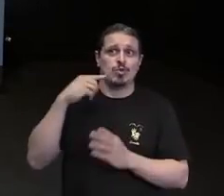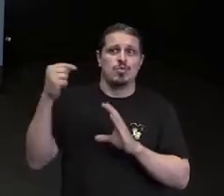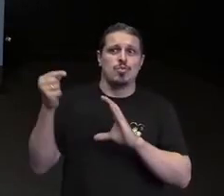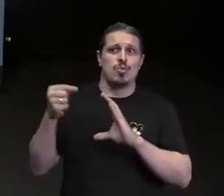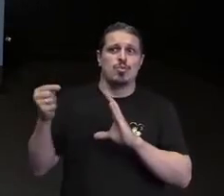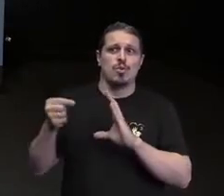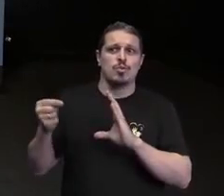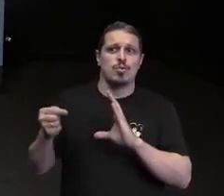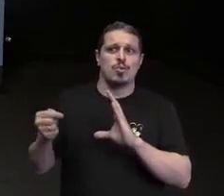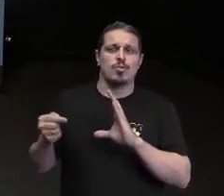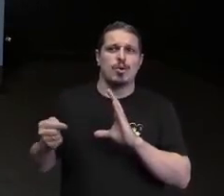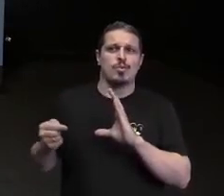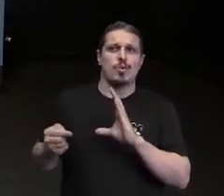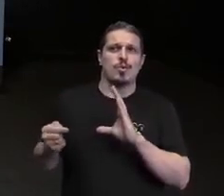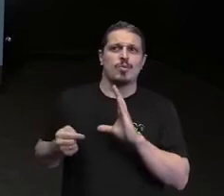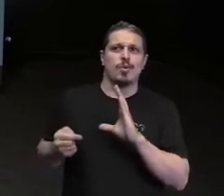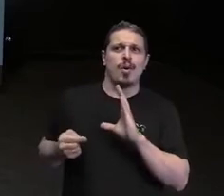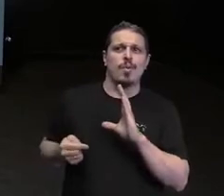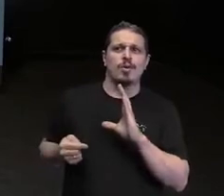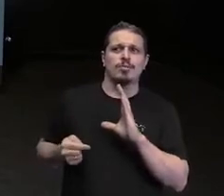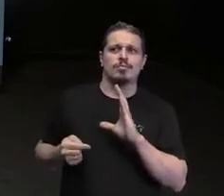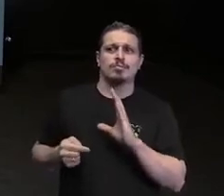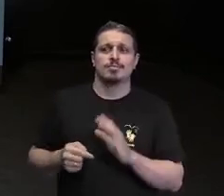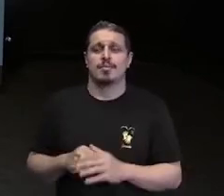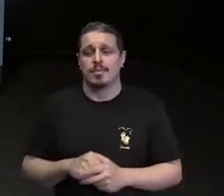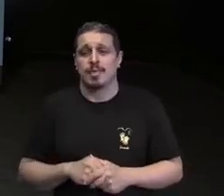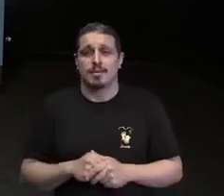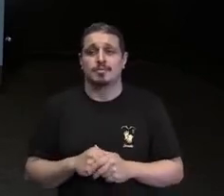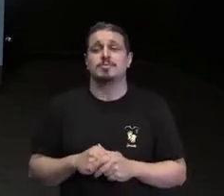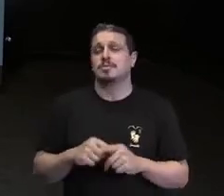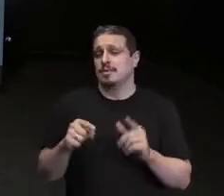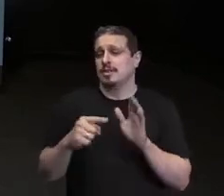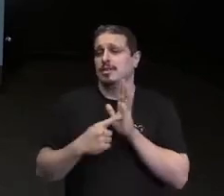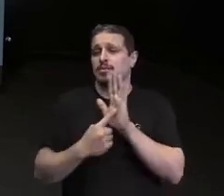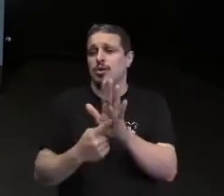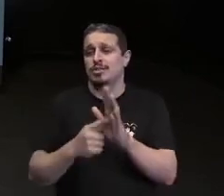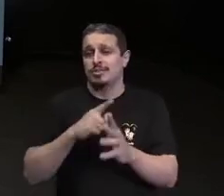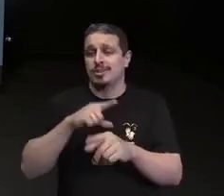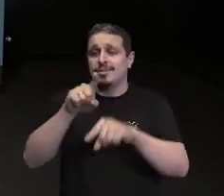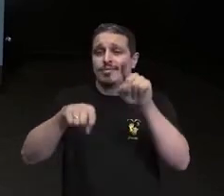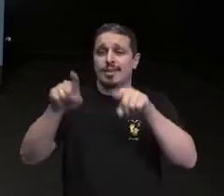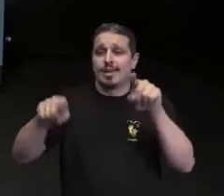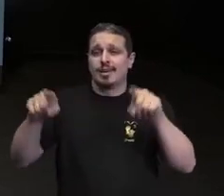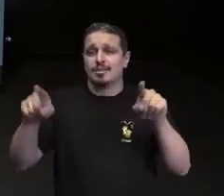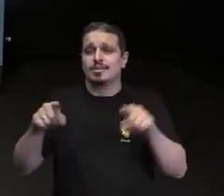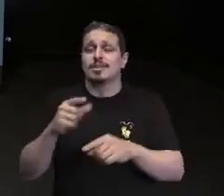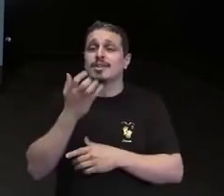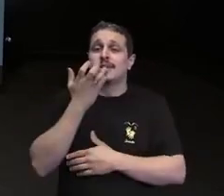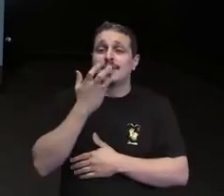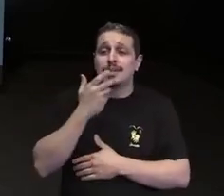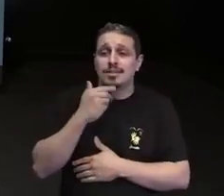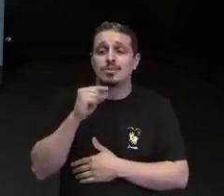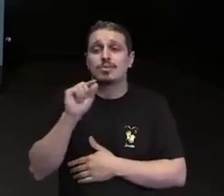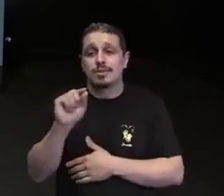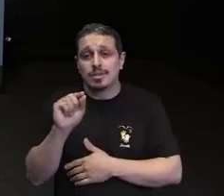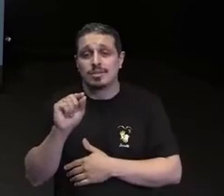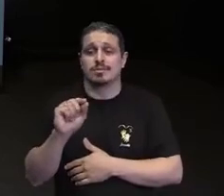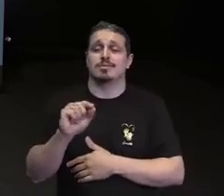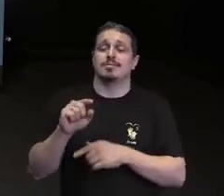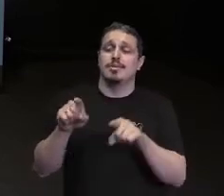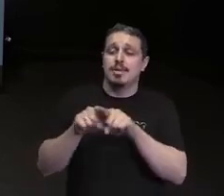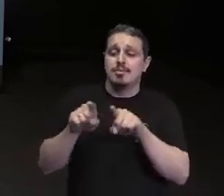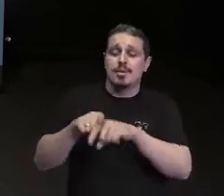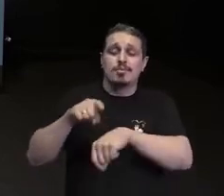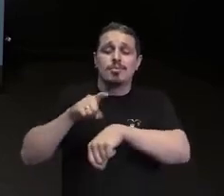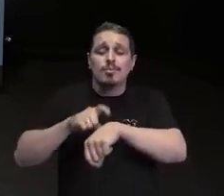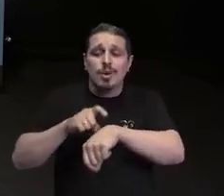para nos mostrar que a diversidade e que essa criança, ela é um sujeito e ela é um indivíduo desde o momento zero da